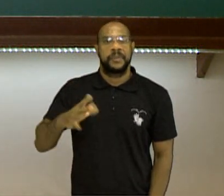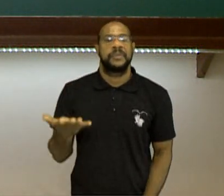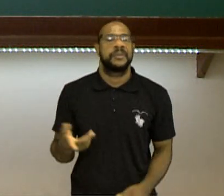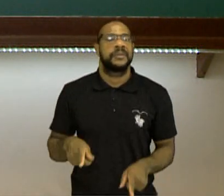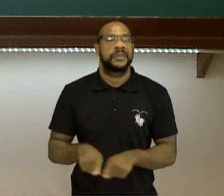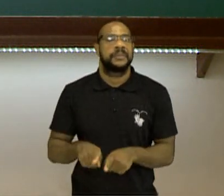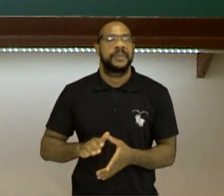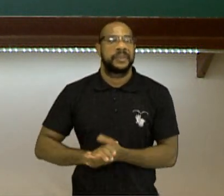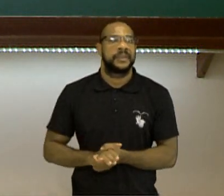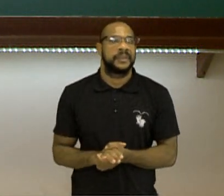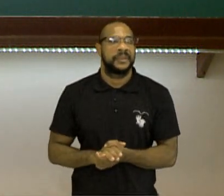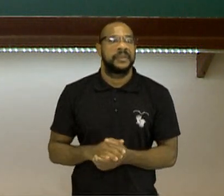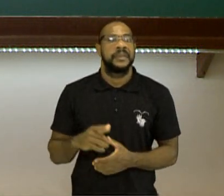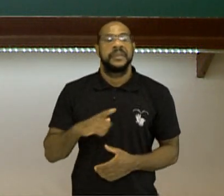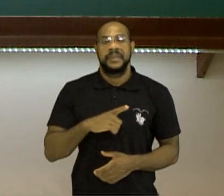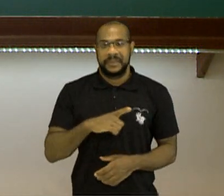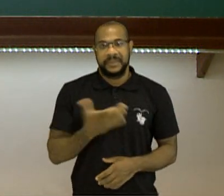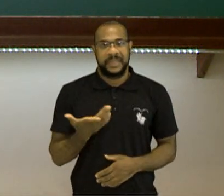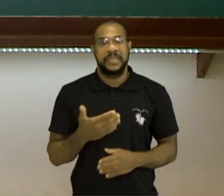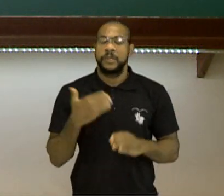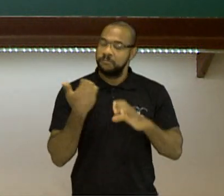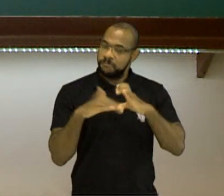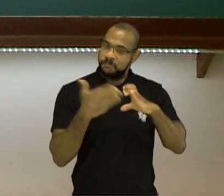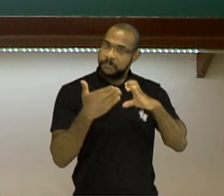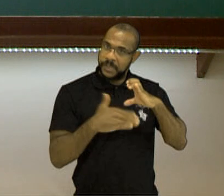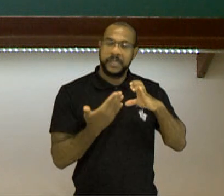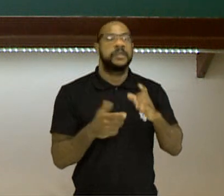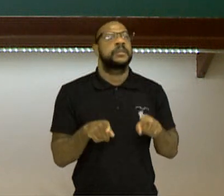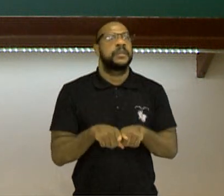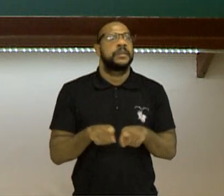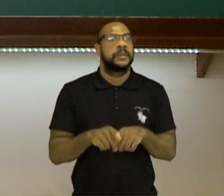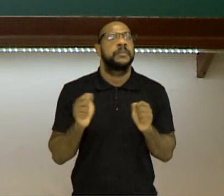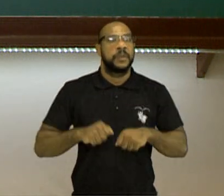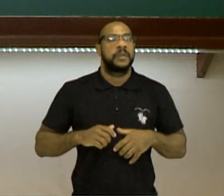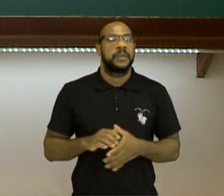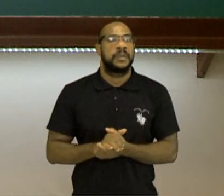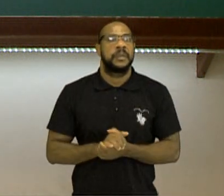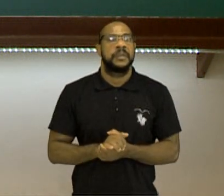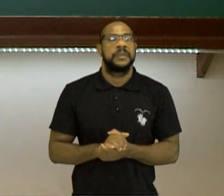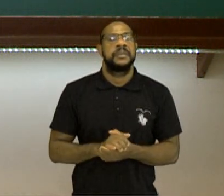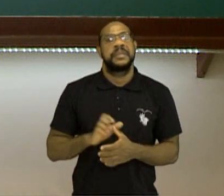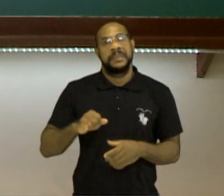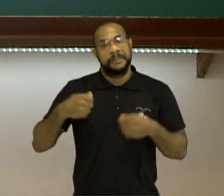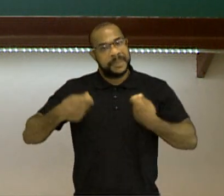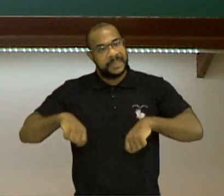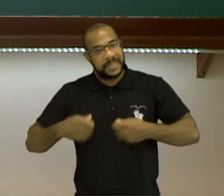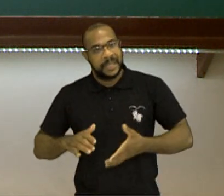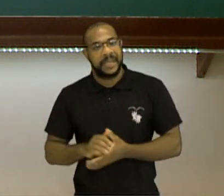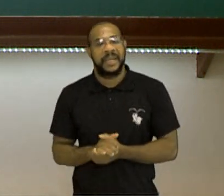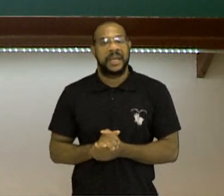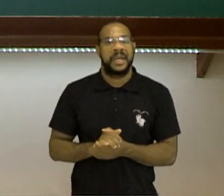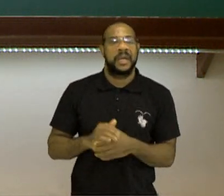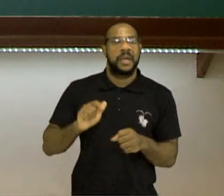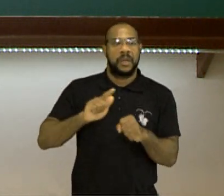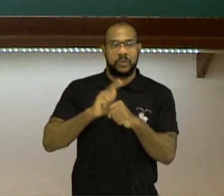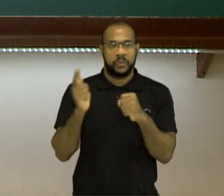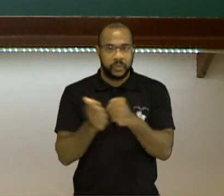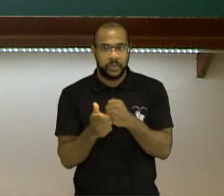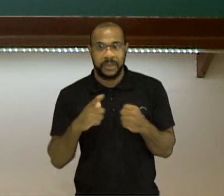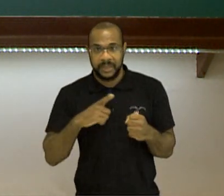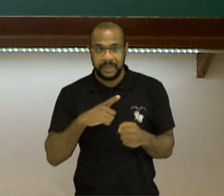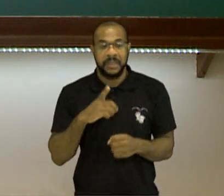e tenho o arroba escola, que basta pesquisar no Google mesmo o meu nome, você já vai